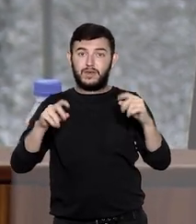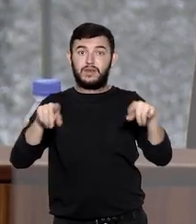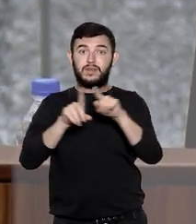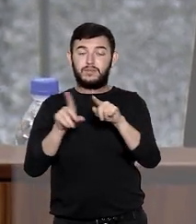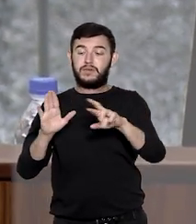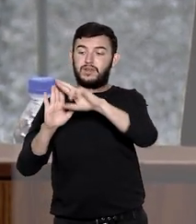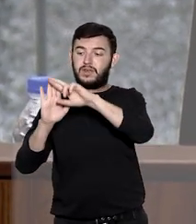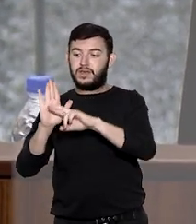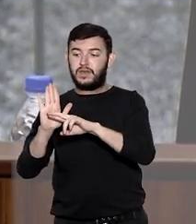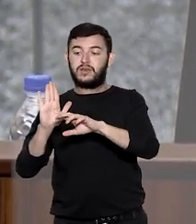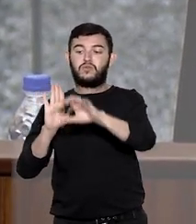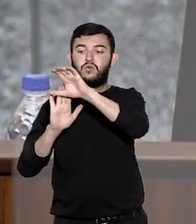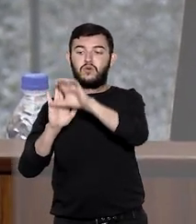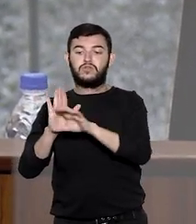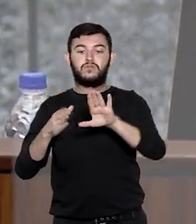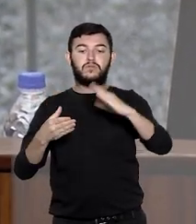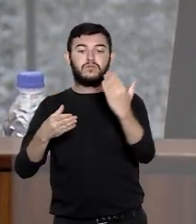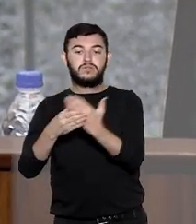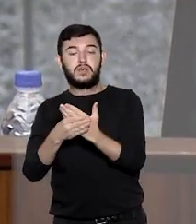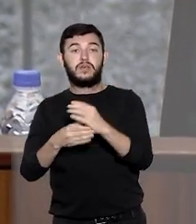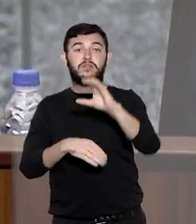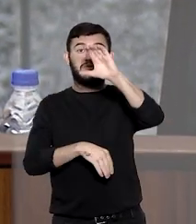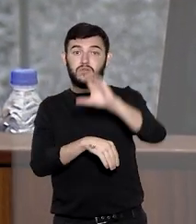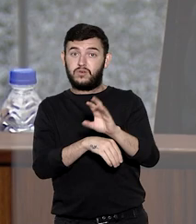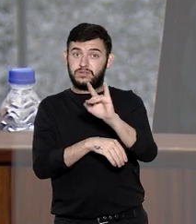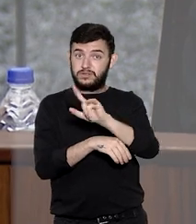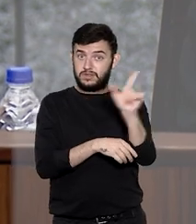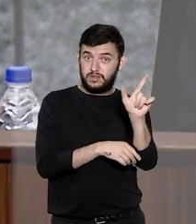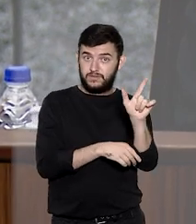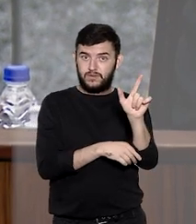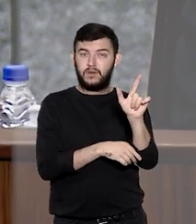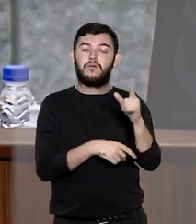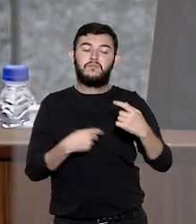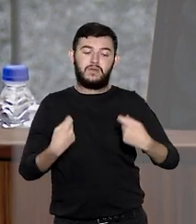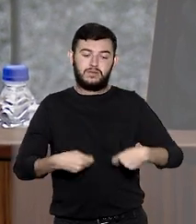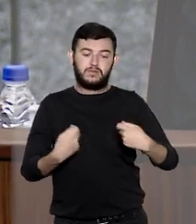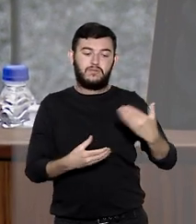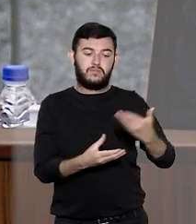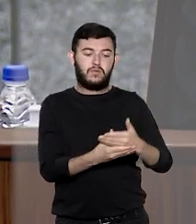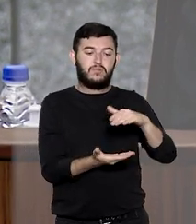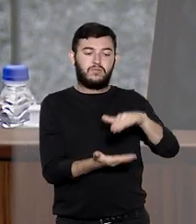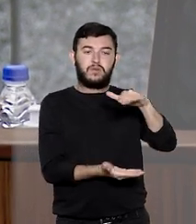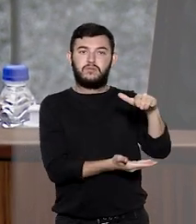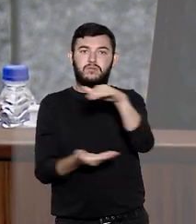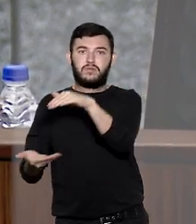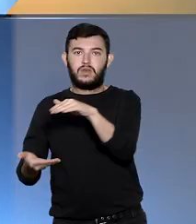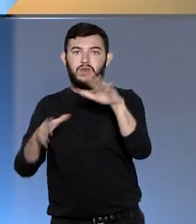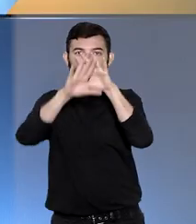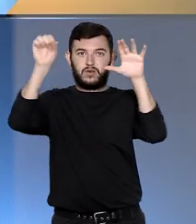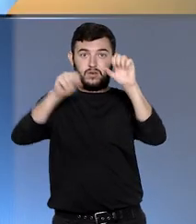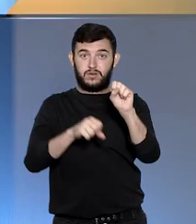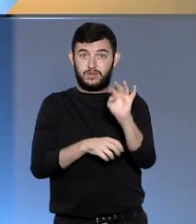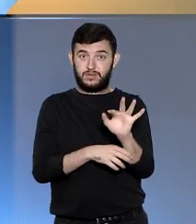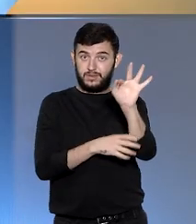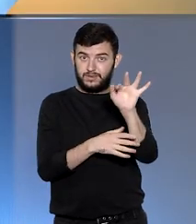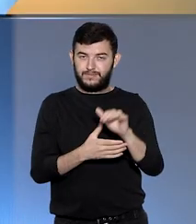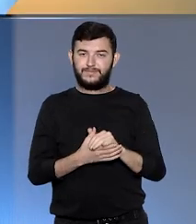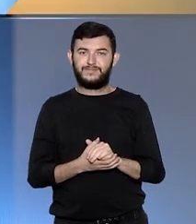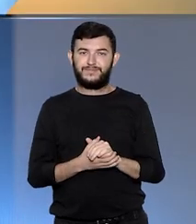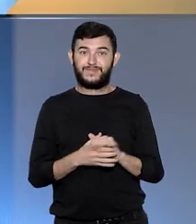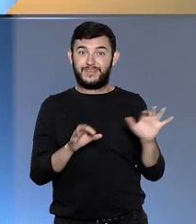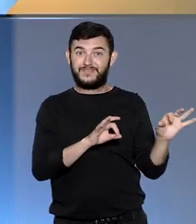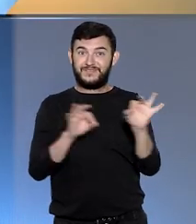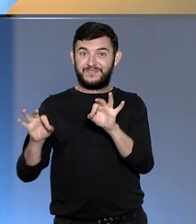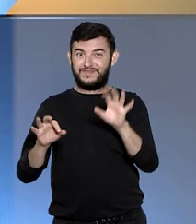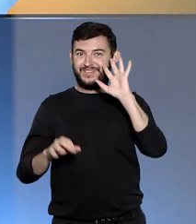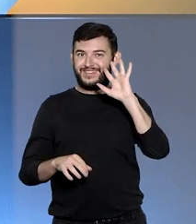proferida sob o rito previsto no Código de Processo Civil, é necessária a remessa ao STF. Agora passamos